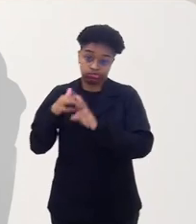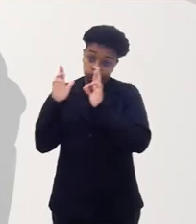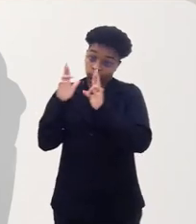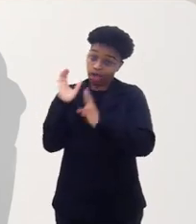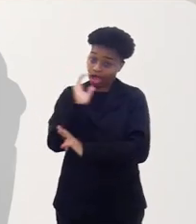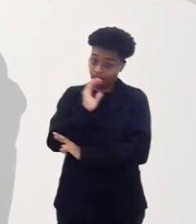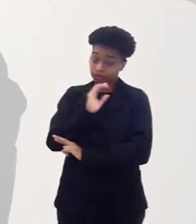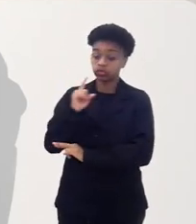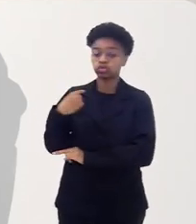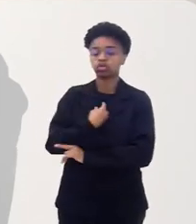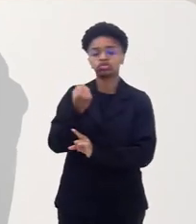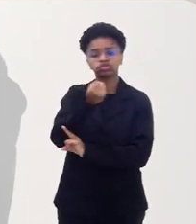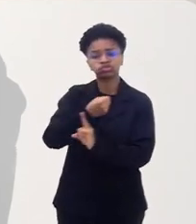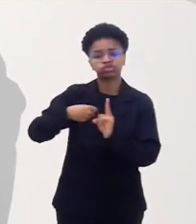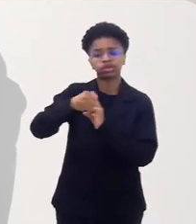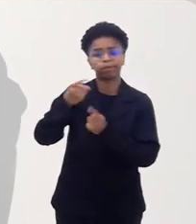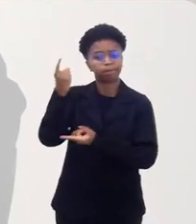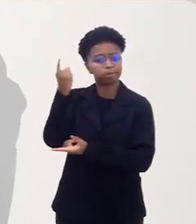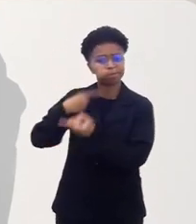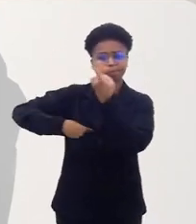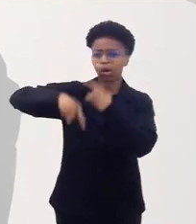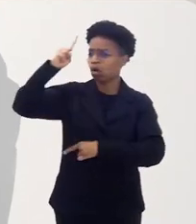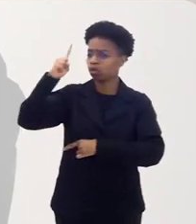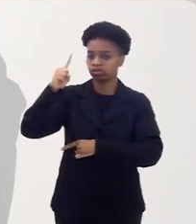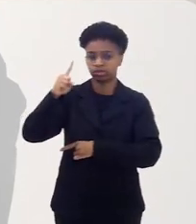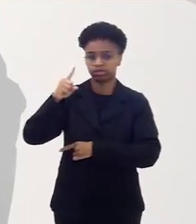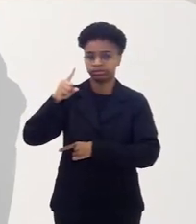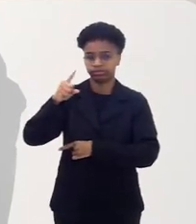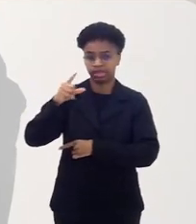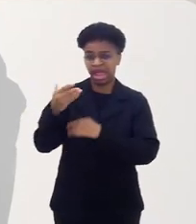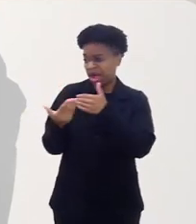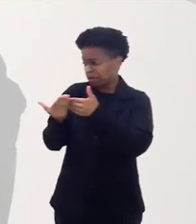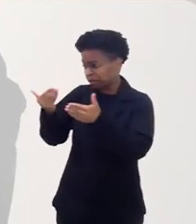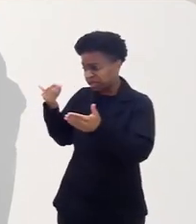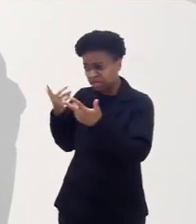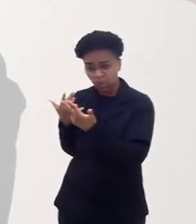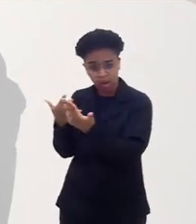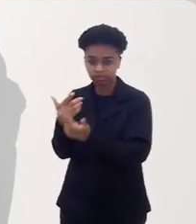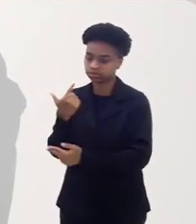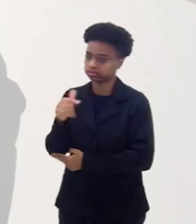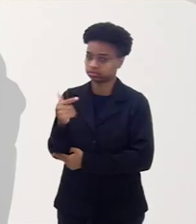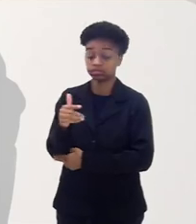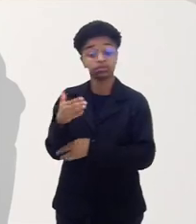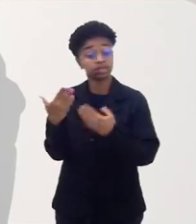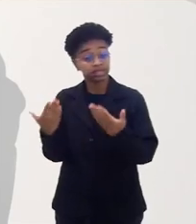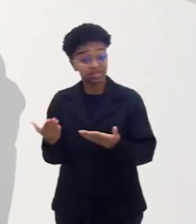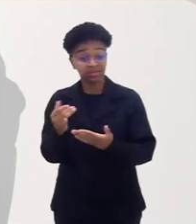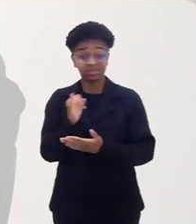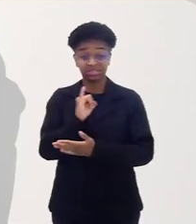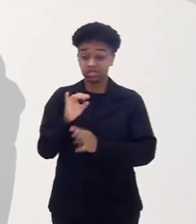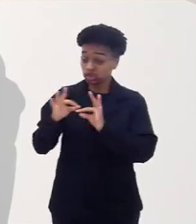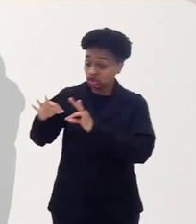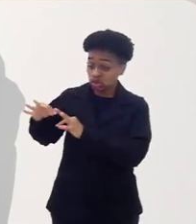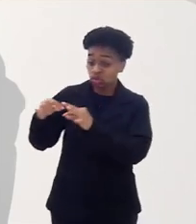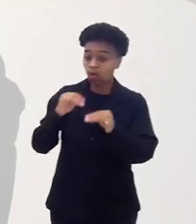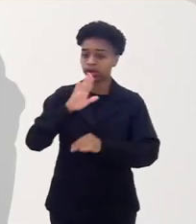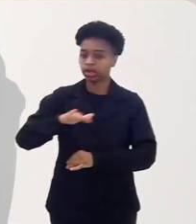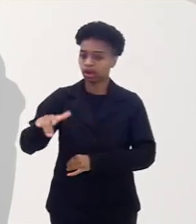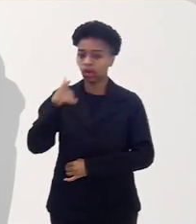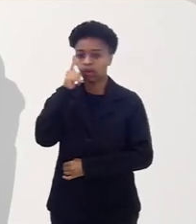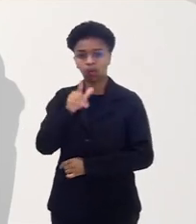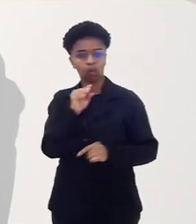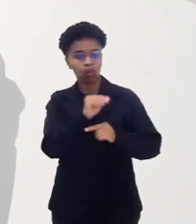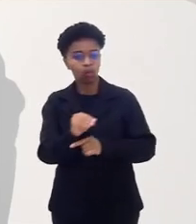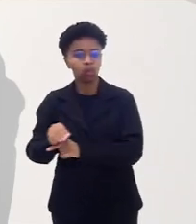sociedade dará um avanço civilizatório sem precedentes. No momento em que todas as crianças tiverem o